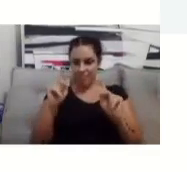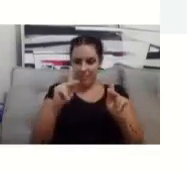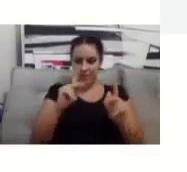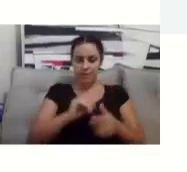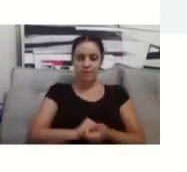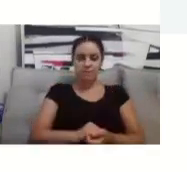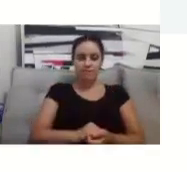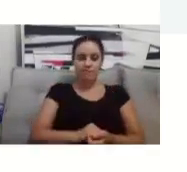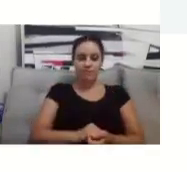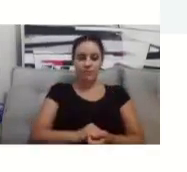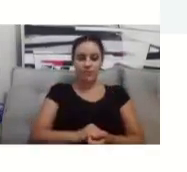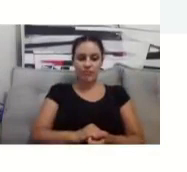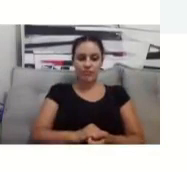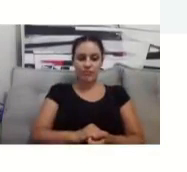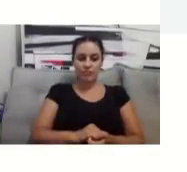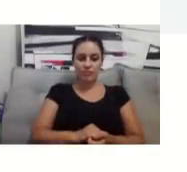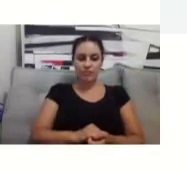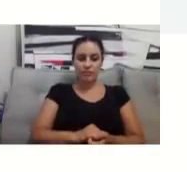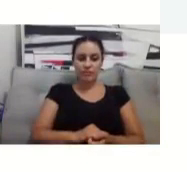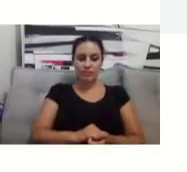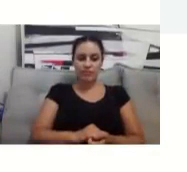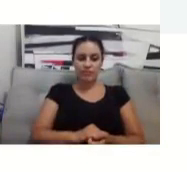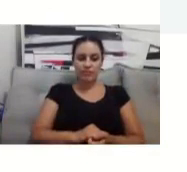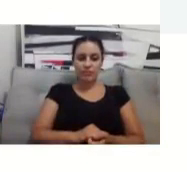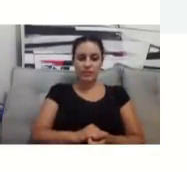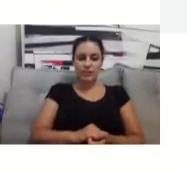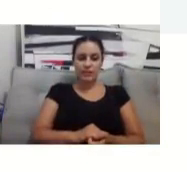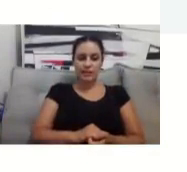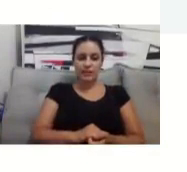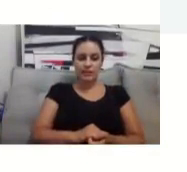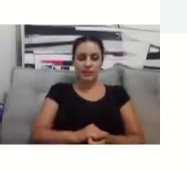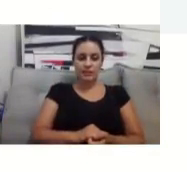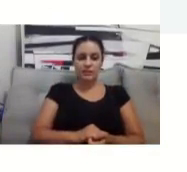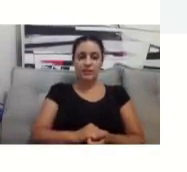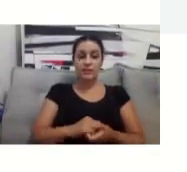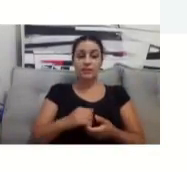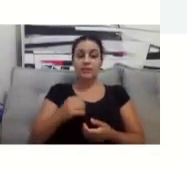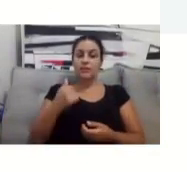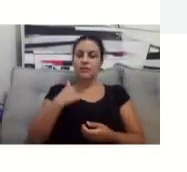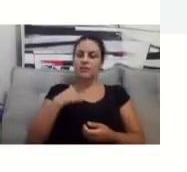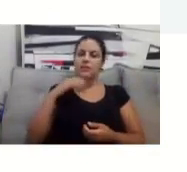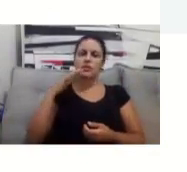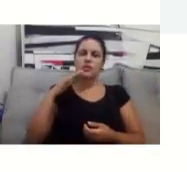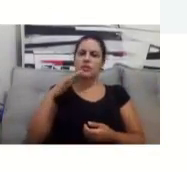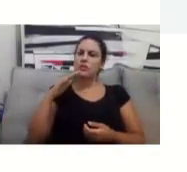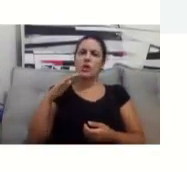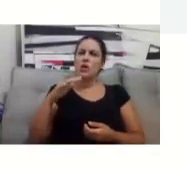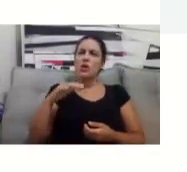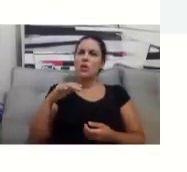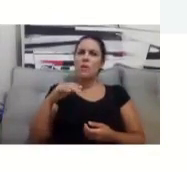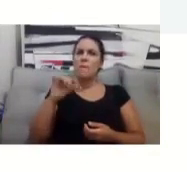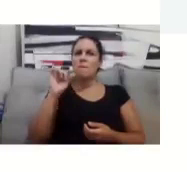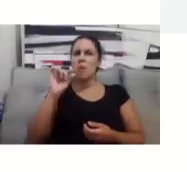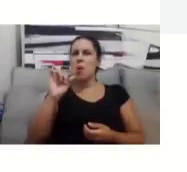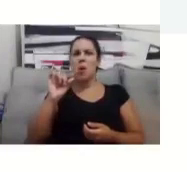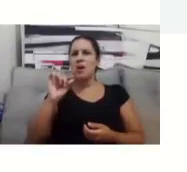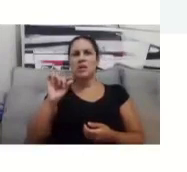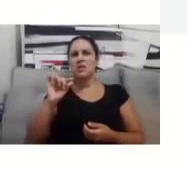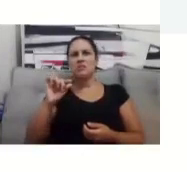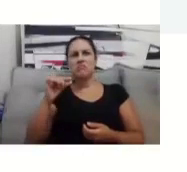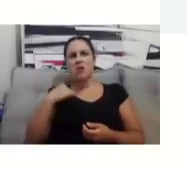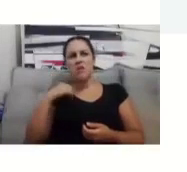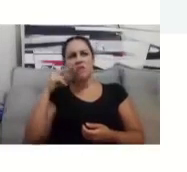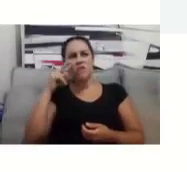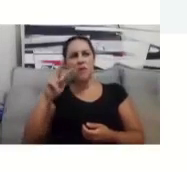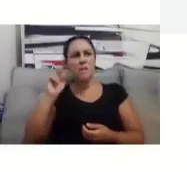né, são, pouquíssimas vezes eu já vi professores aplicando prova no curso técnico. Geralmente, são diferentes